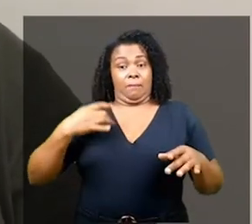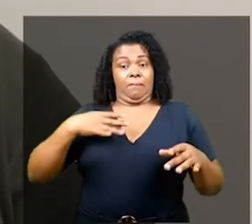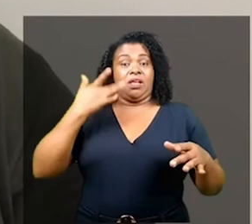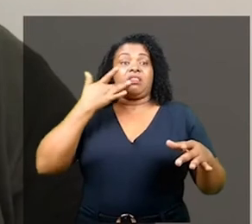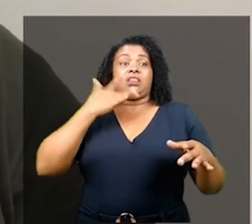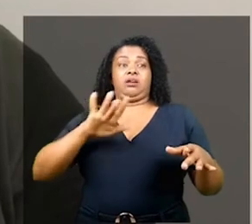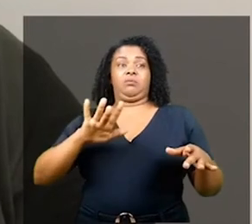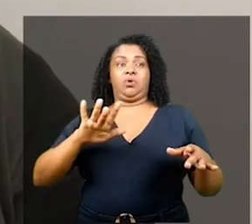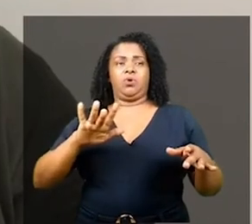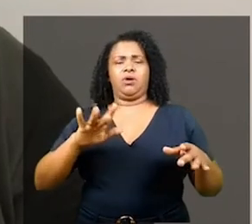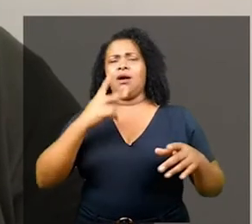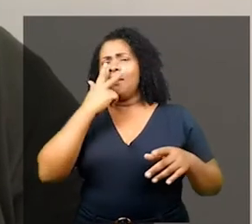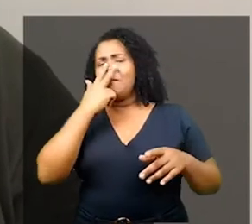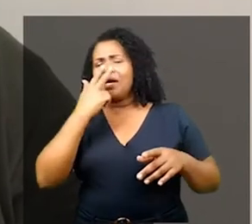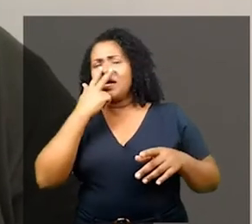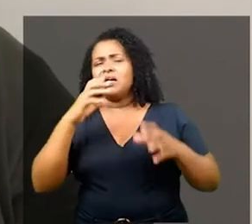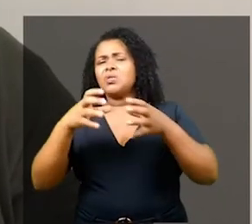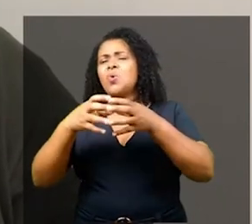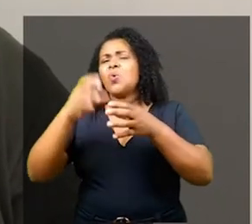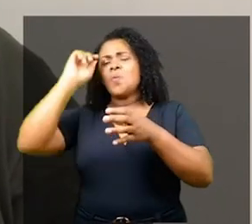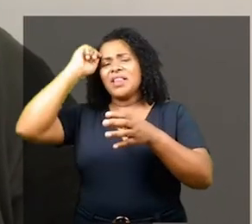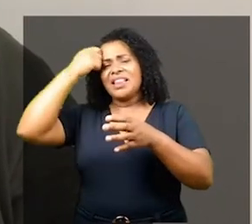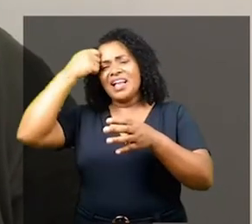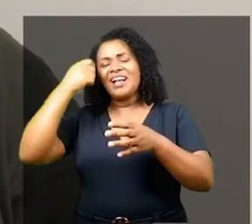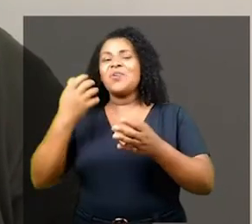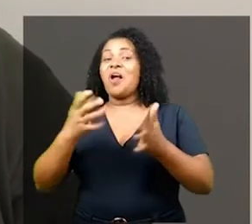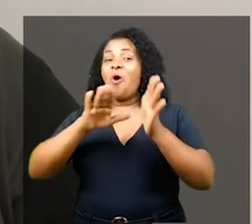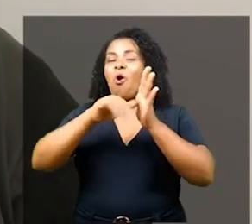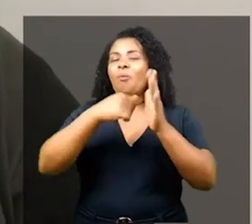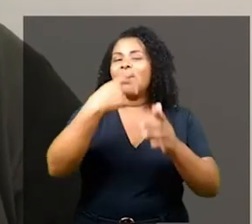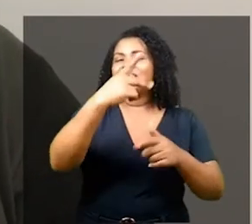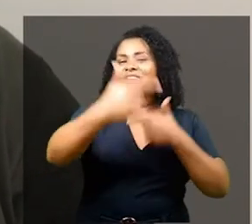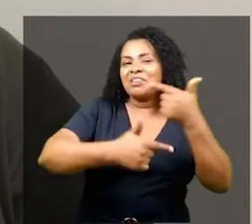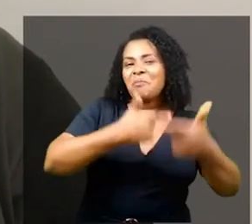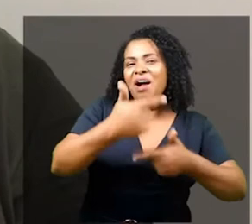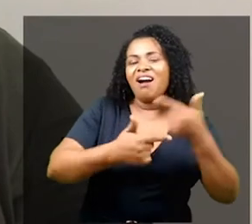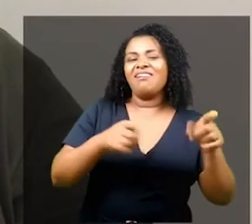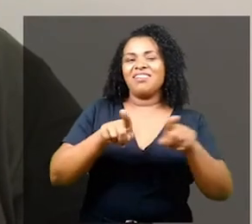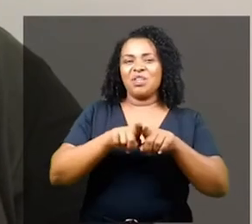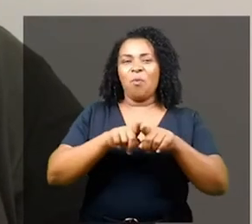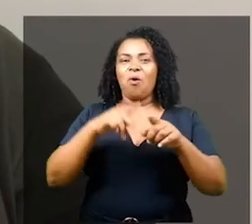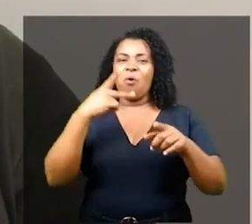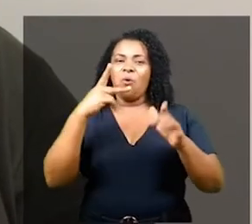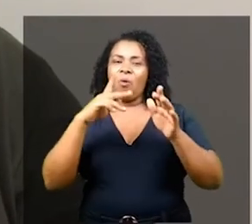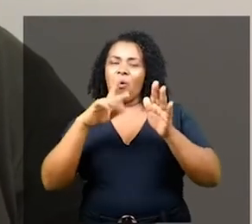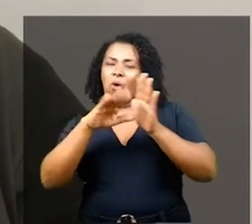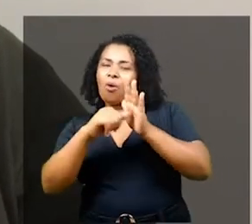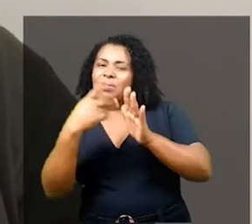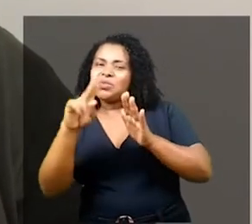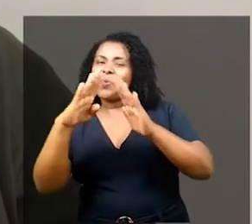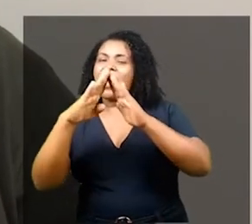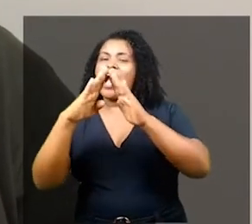Um medo de que a população negra esteja querendo saquear seus postos e seus pertences. Nós